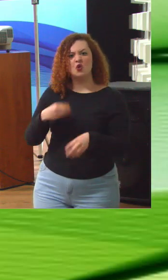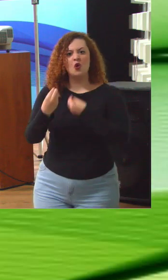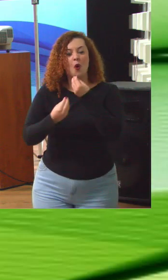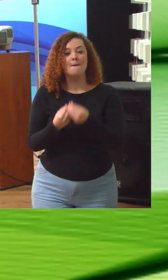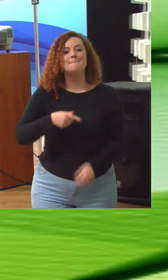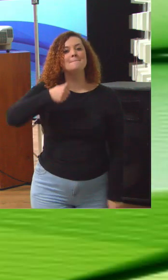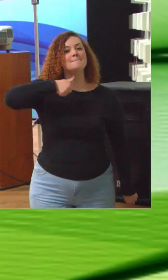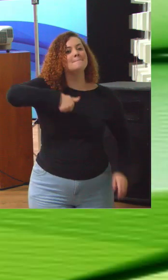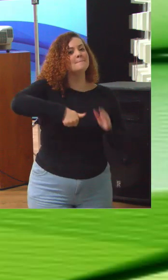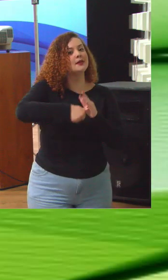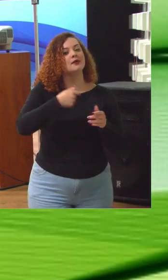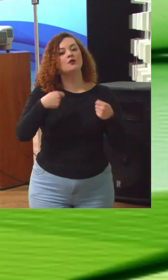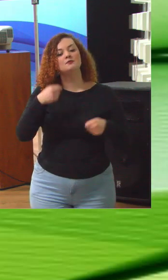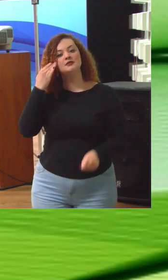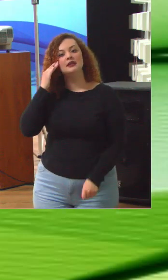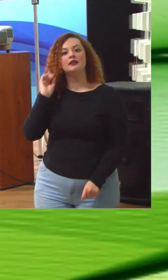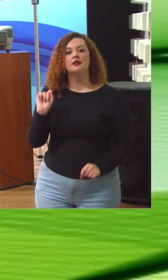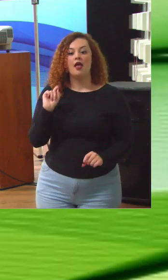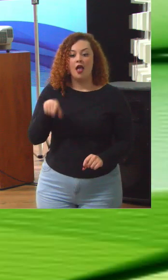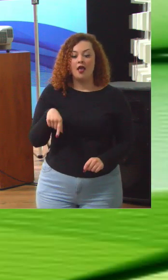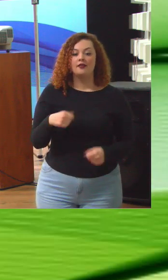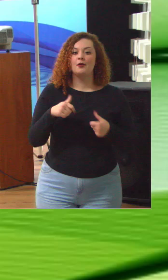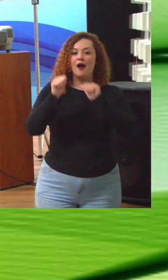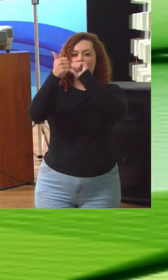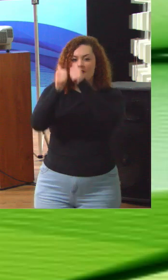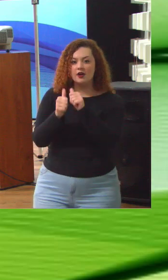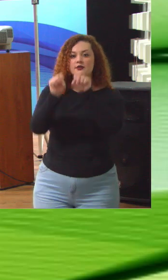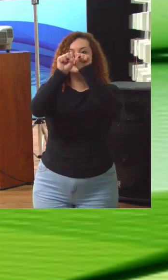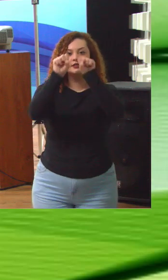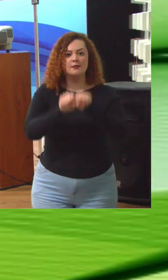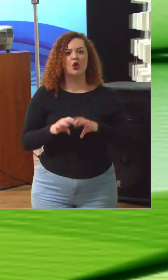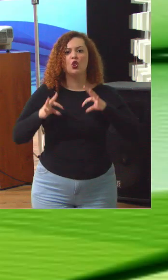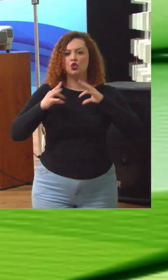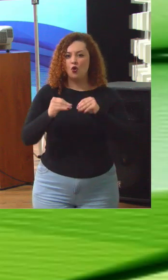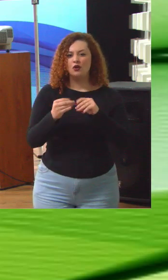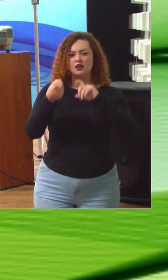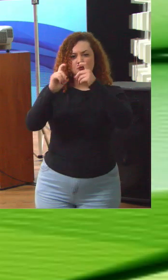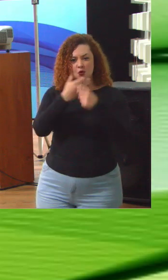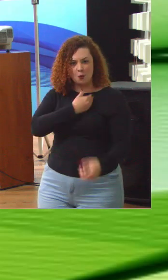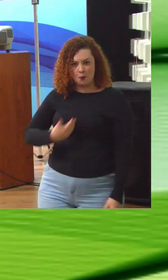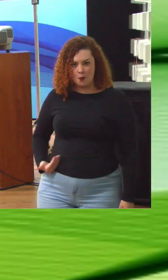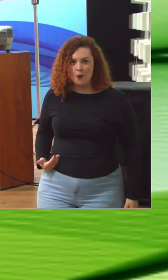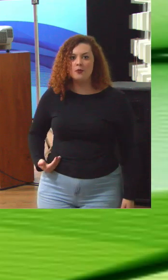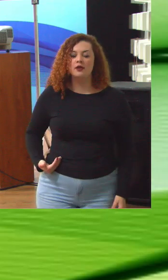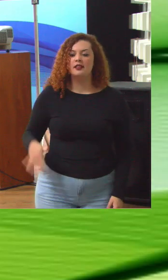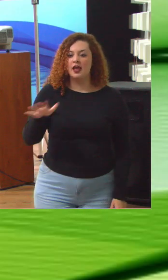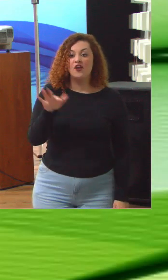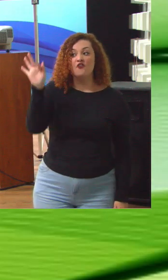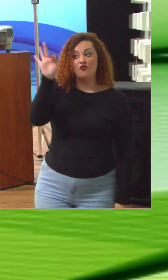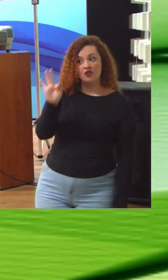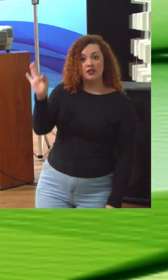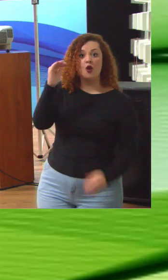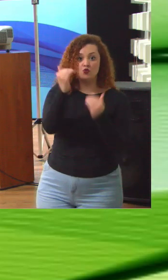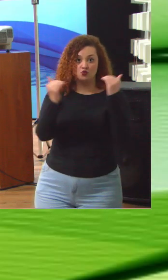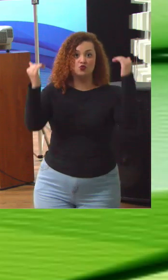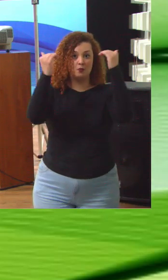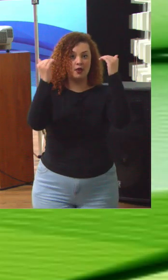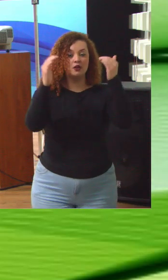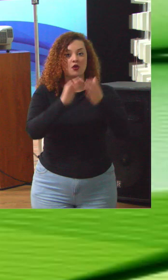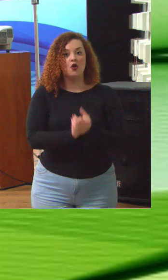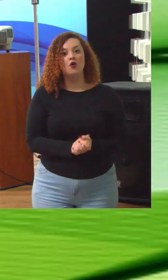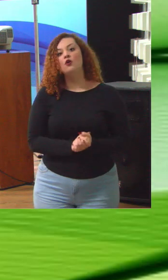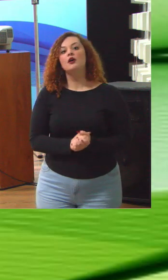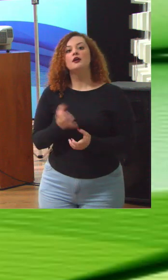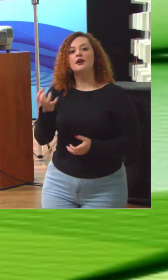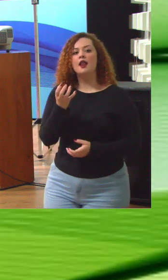precisa entender é que ele faz uma avaliação sistêmica, toda a administração pública no seu nível federal e superior, em